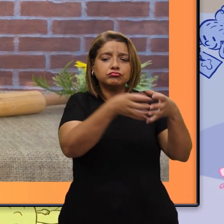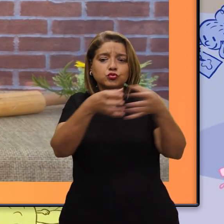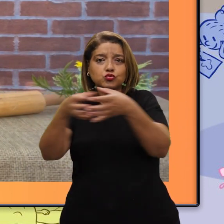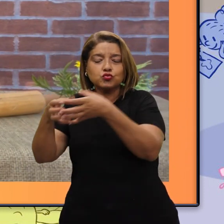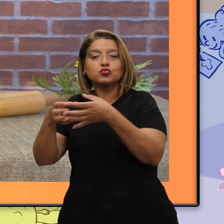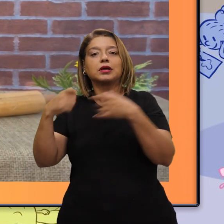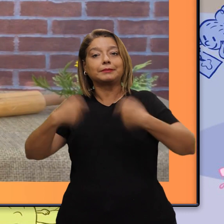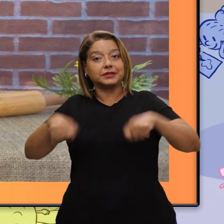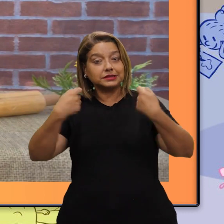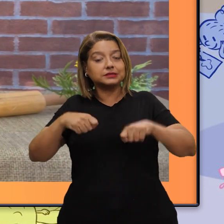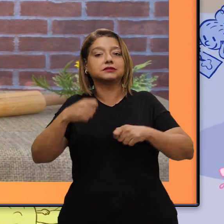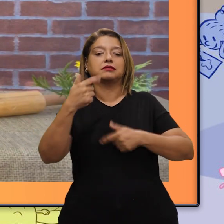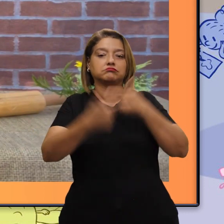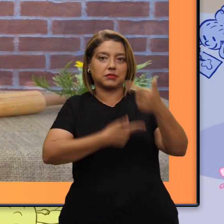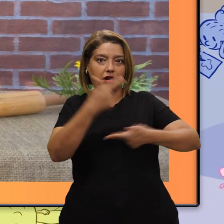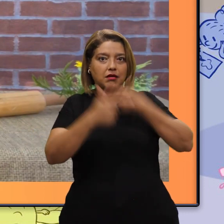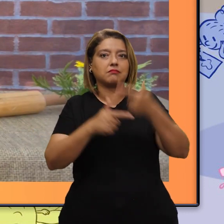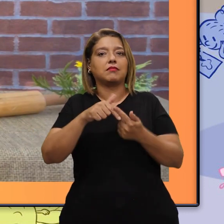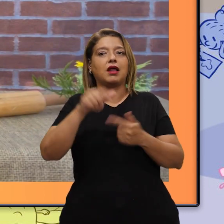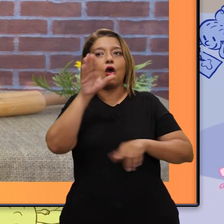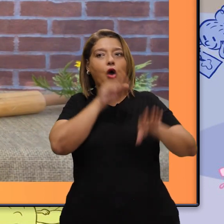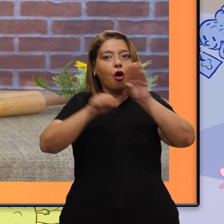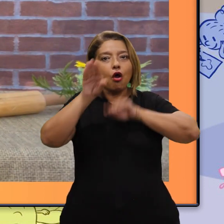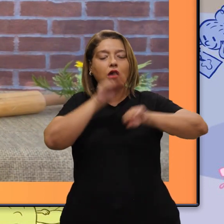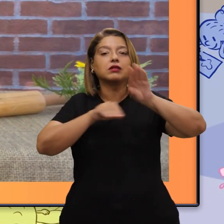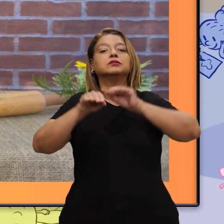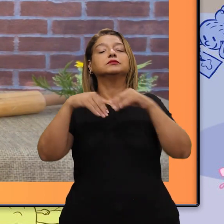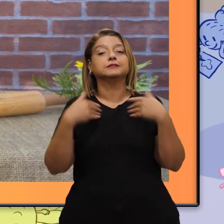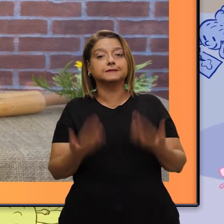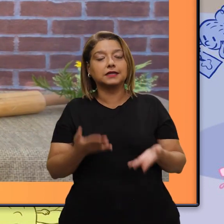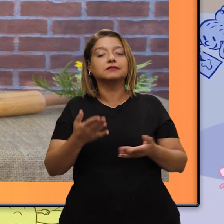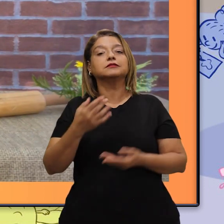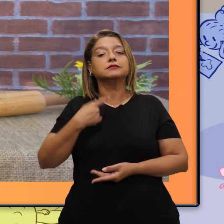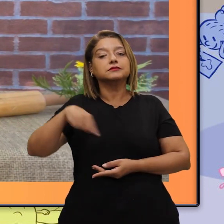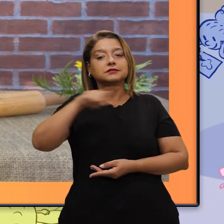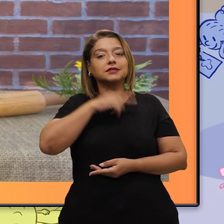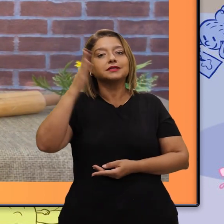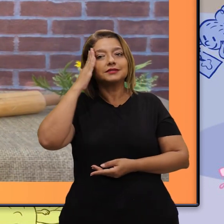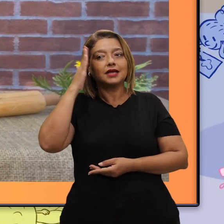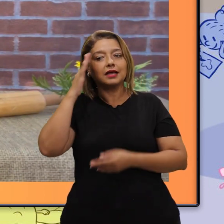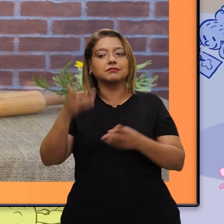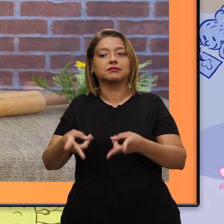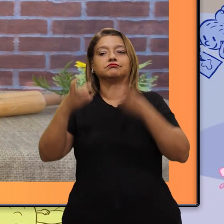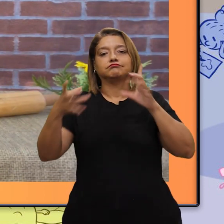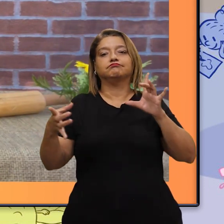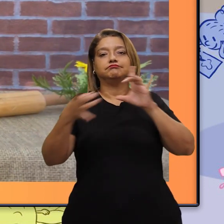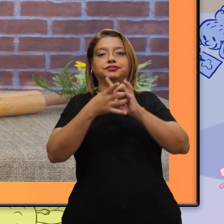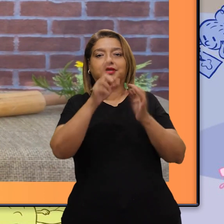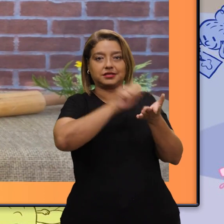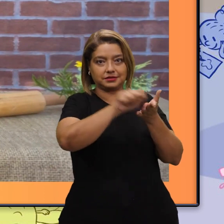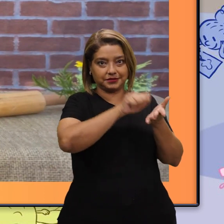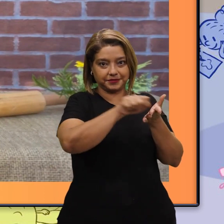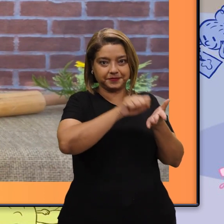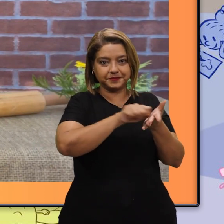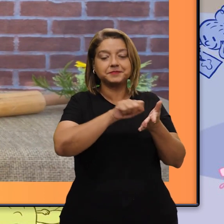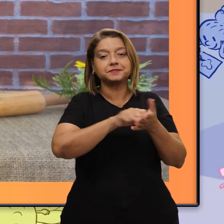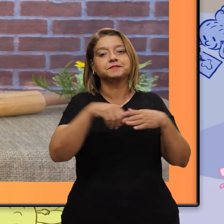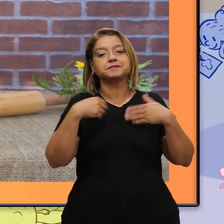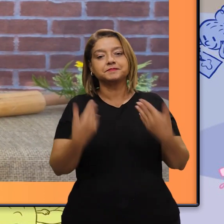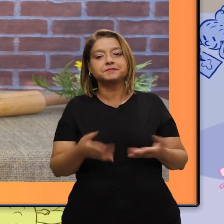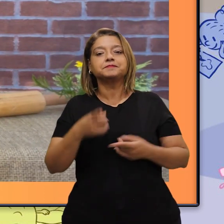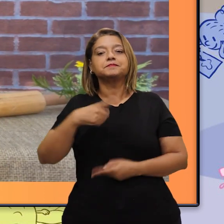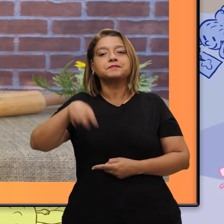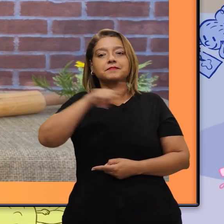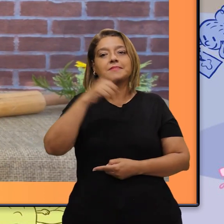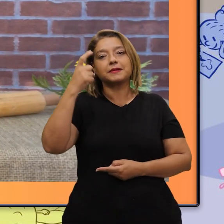trabalhando essa oralidade, né? Bem como os aspectos da escrita. Então, optamos